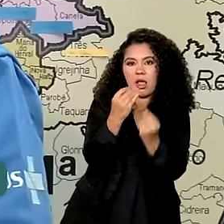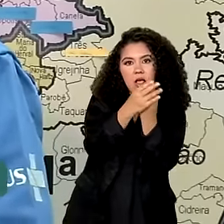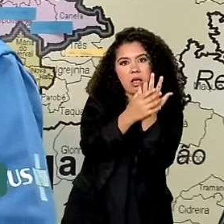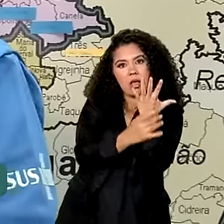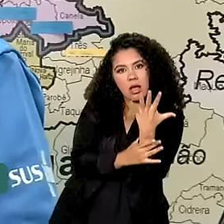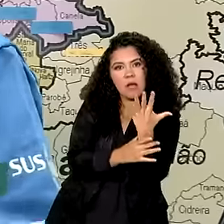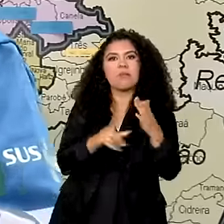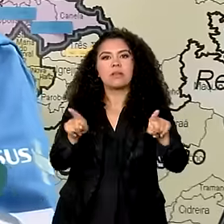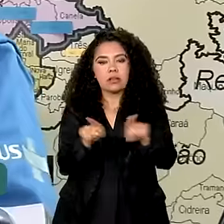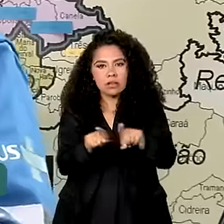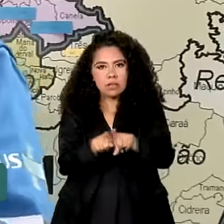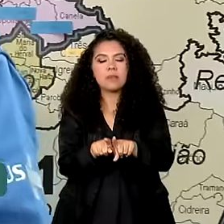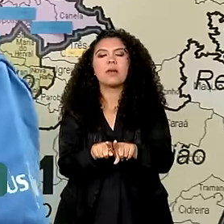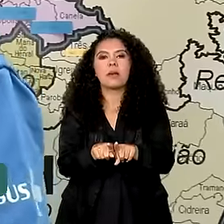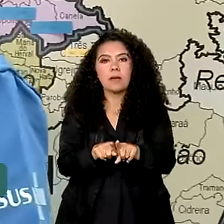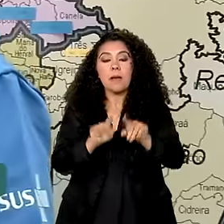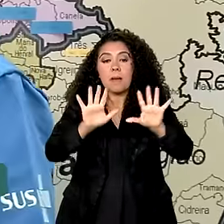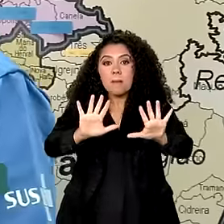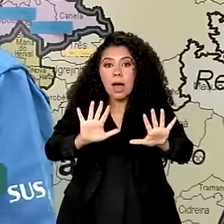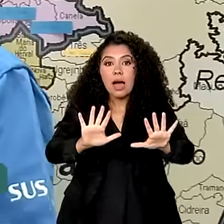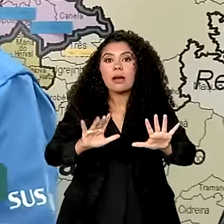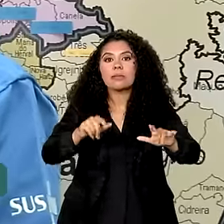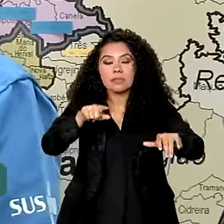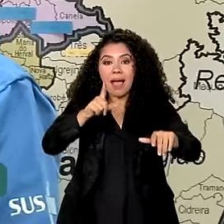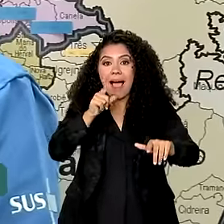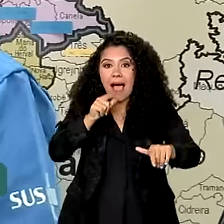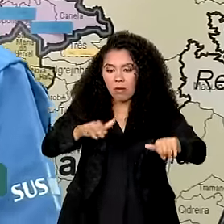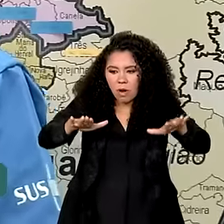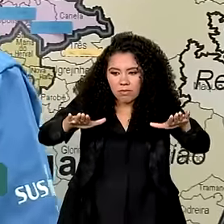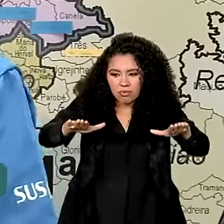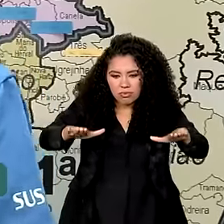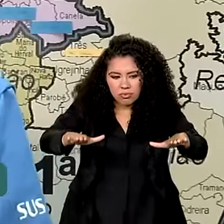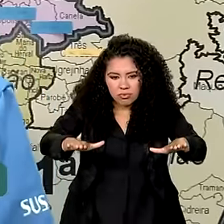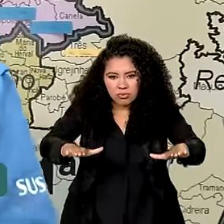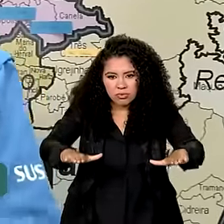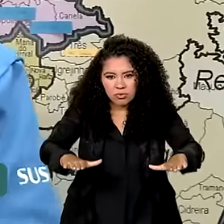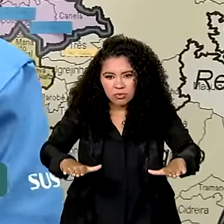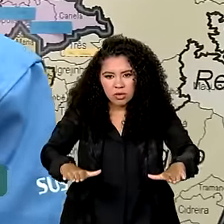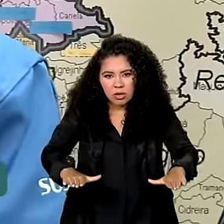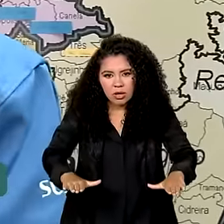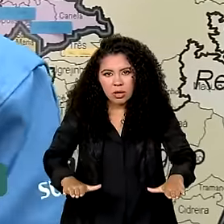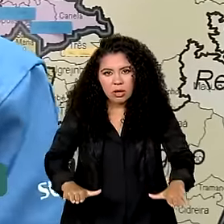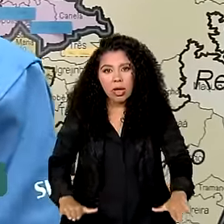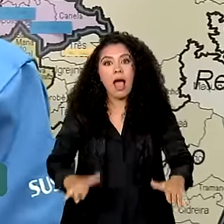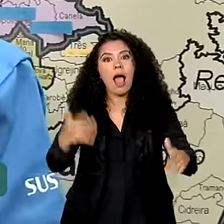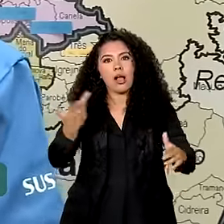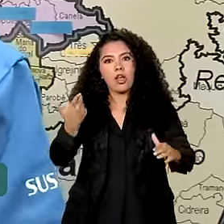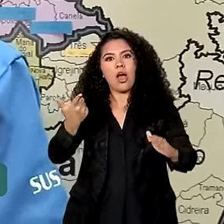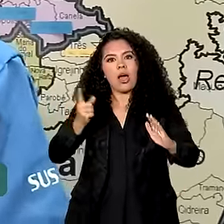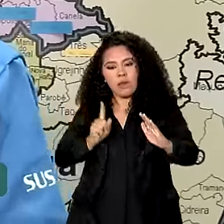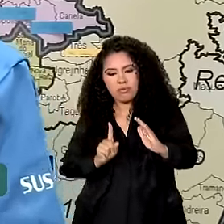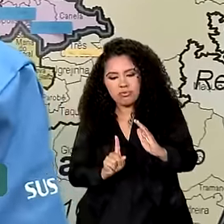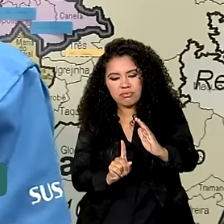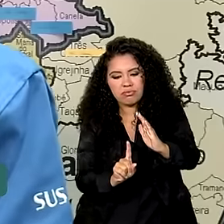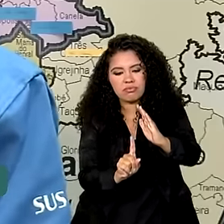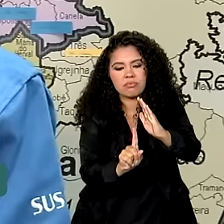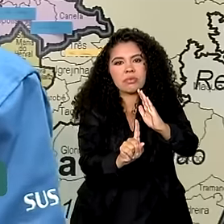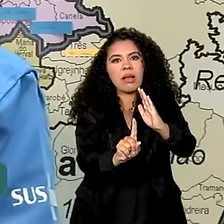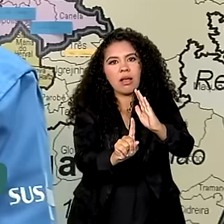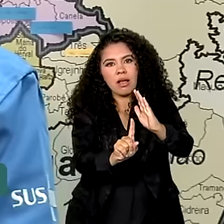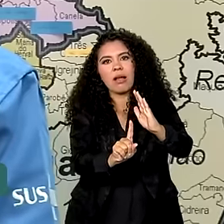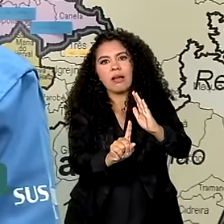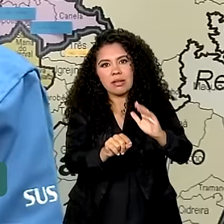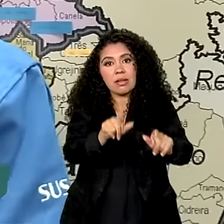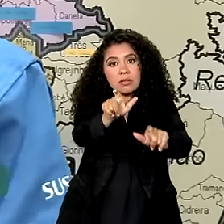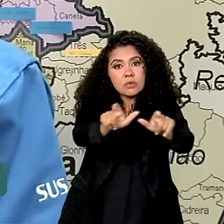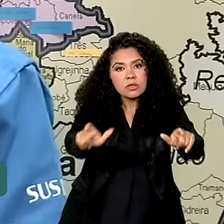importante dizer este momento que as águas baixam. Então, principalmente na volta para as casas, para aquelas pessoas que vão conseguir voltar para